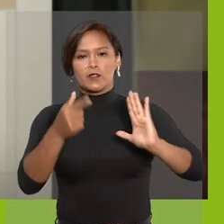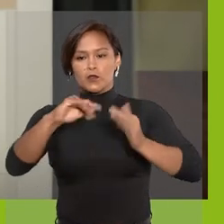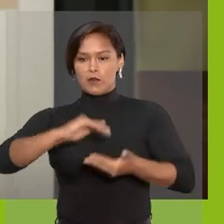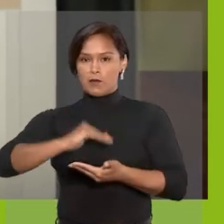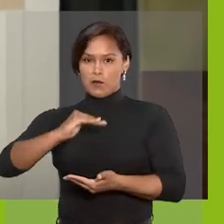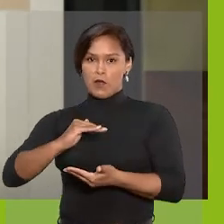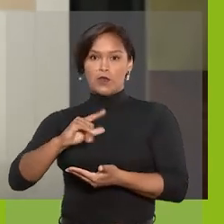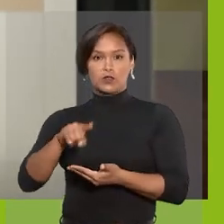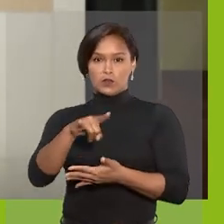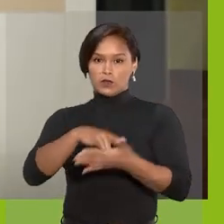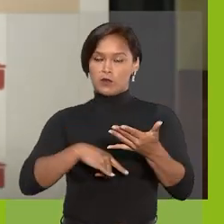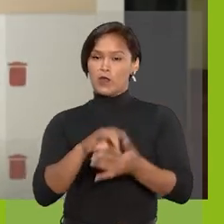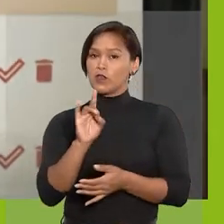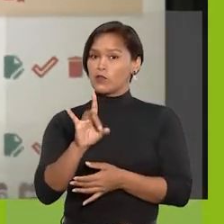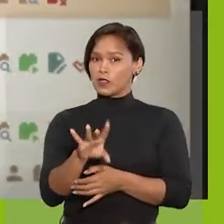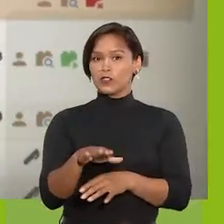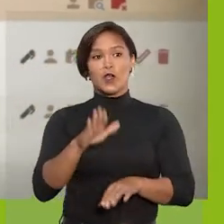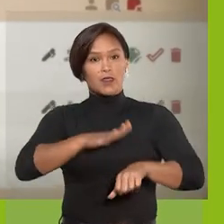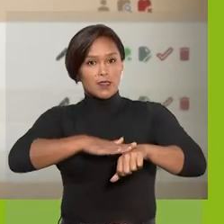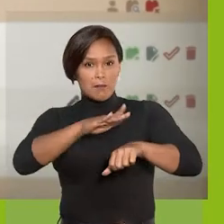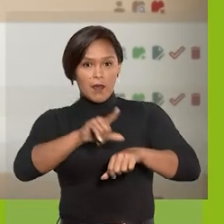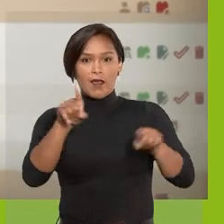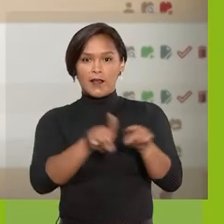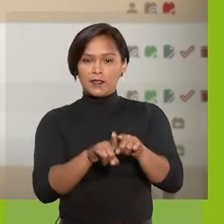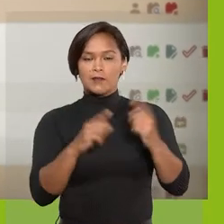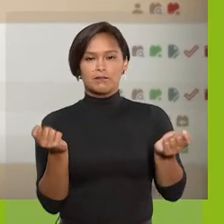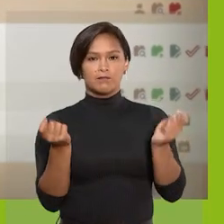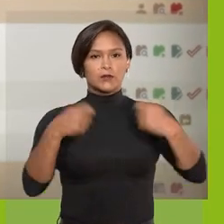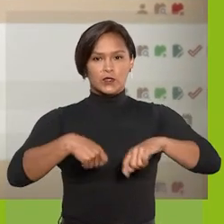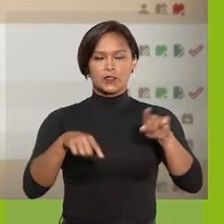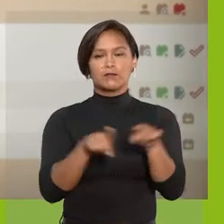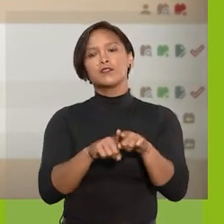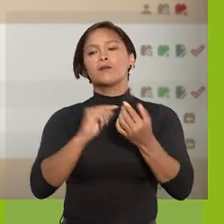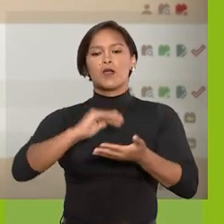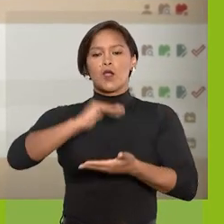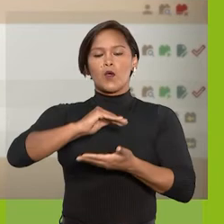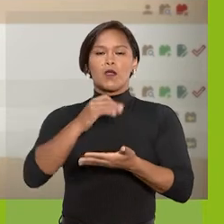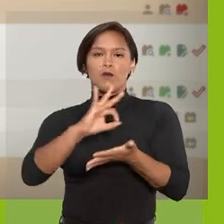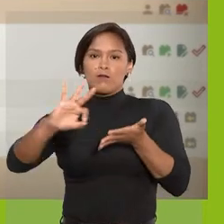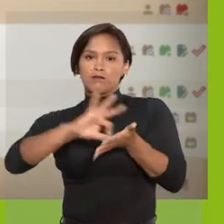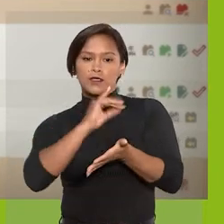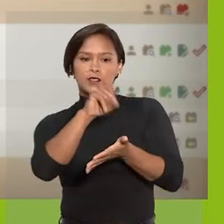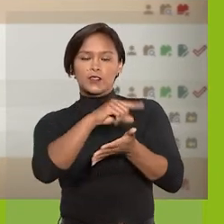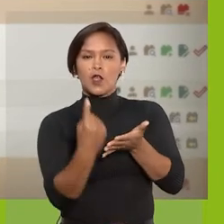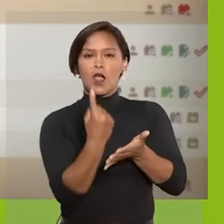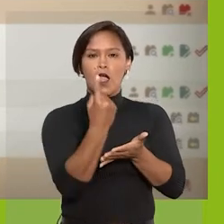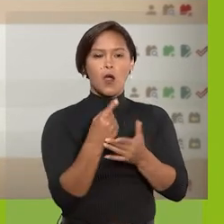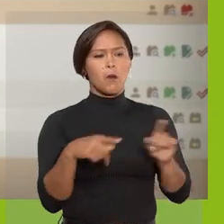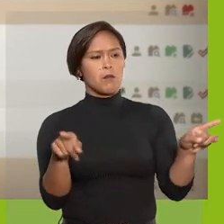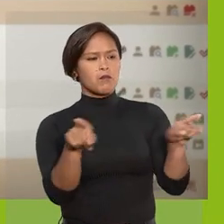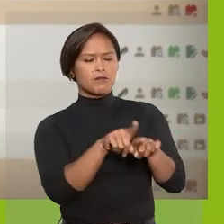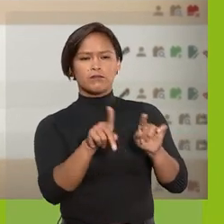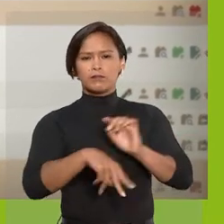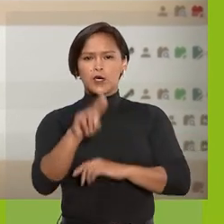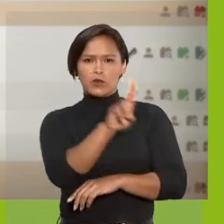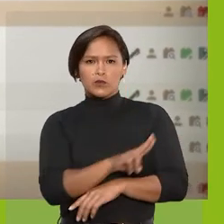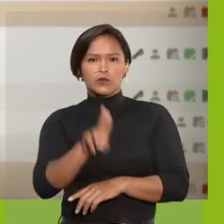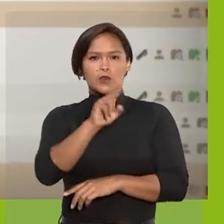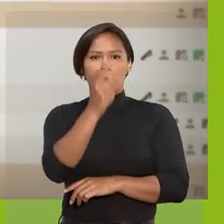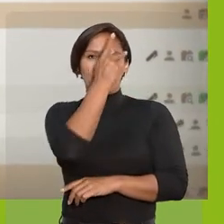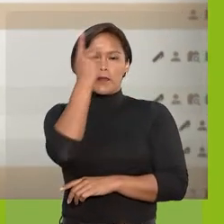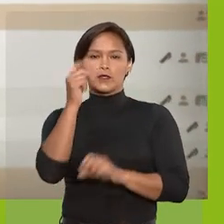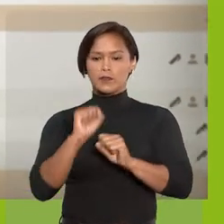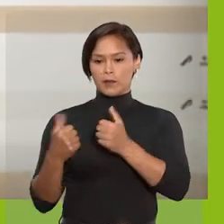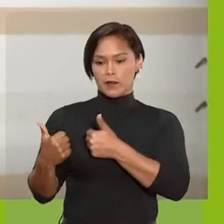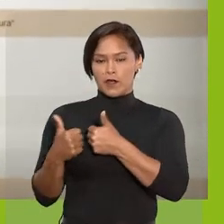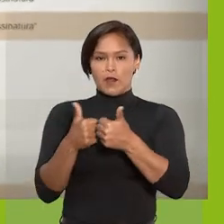bloco. E não é só isso. Além da possibilidade de atribuir um bloco de assinatura a um determinado usuário, você também